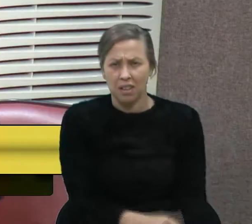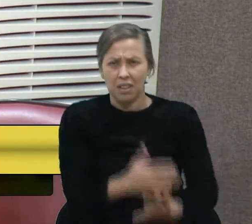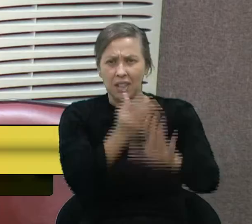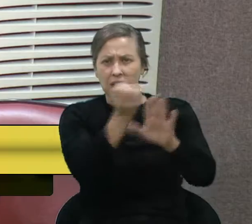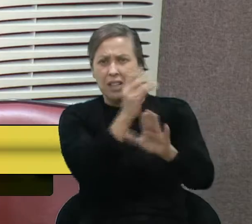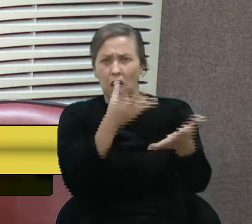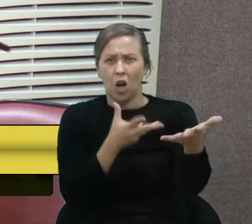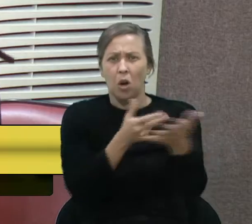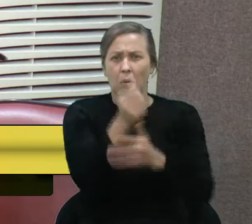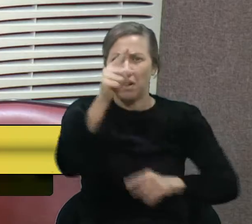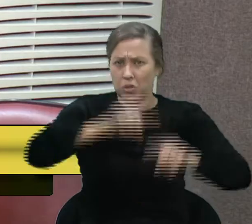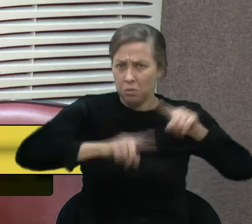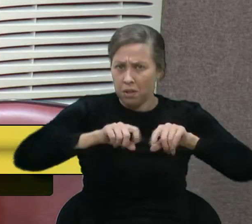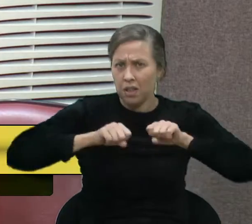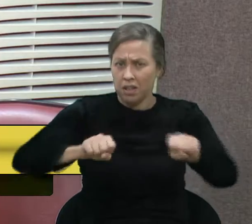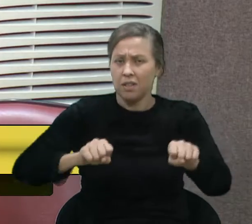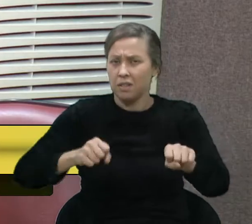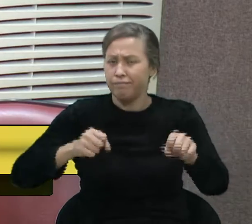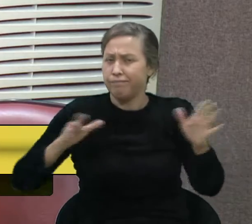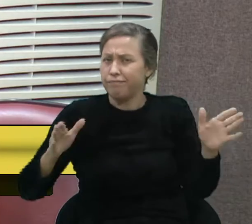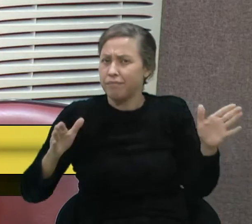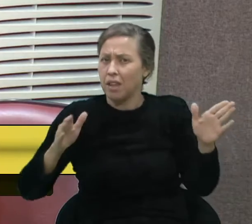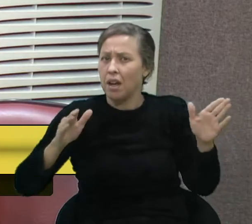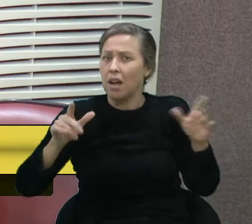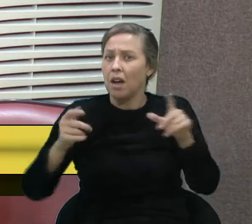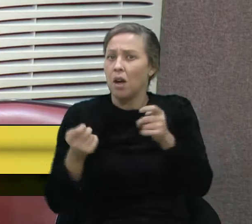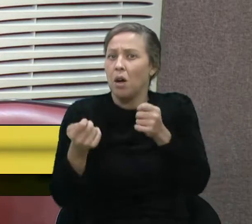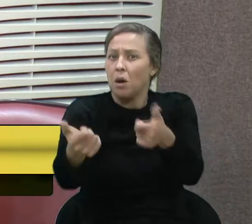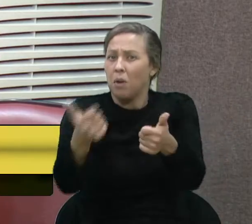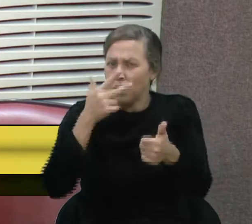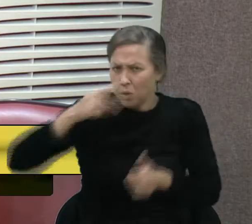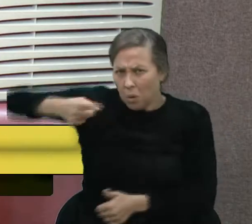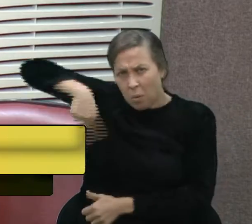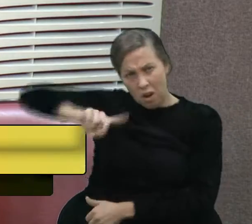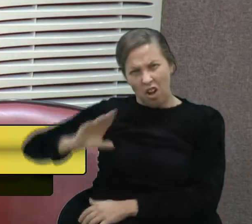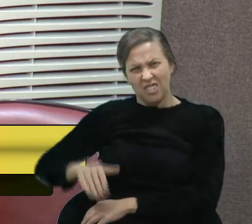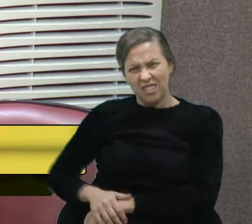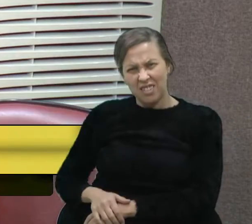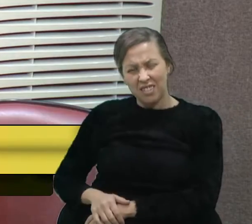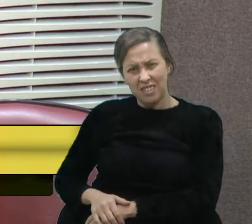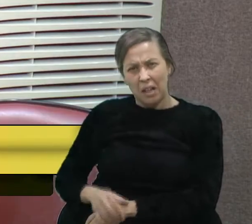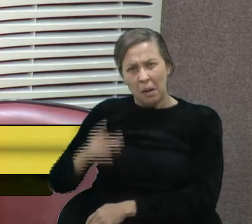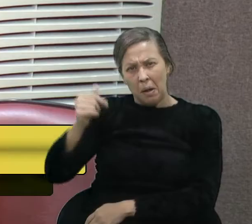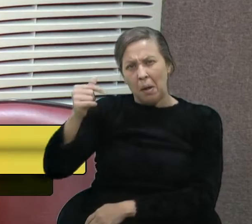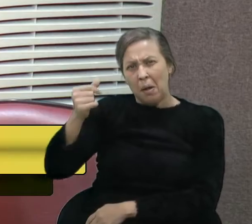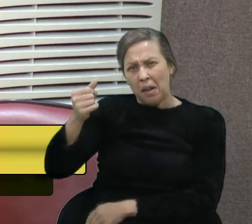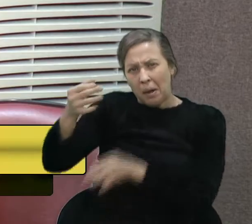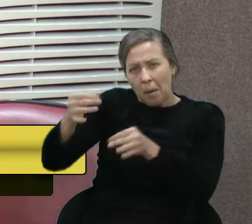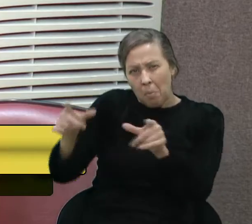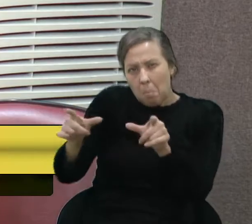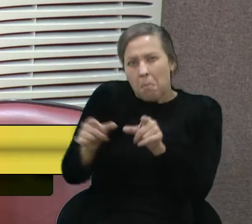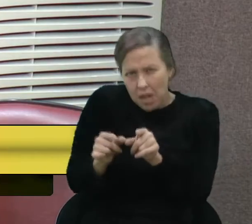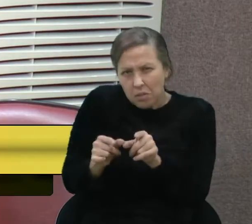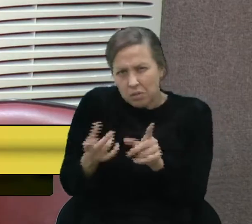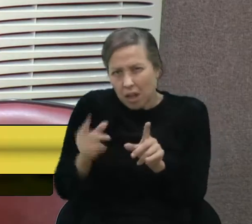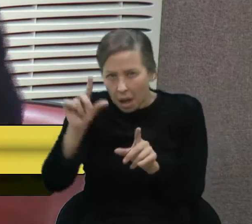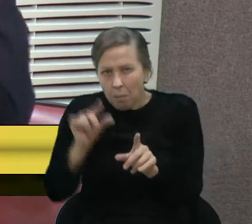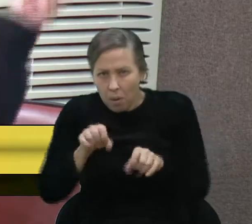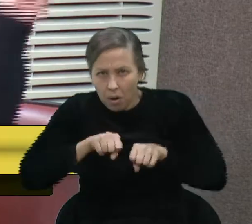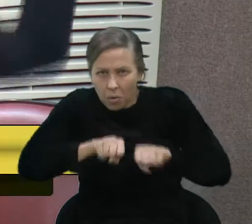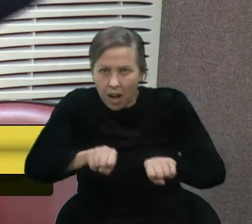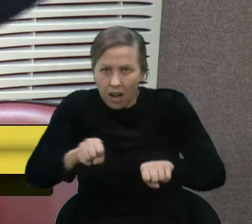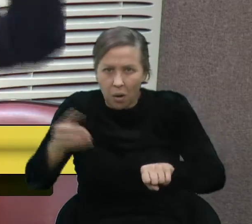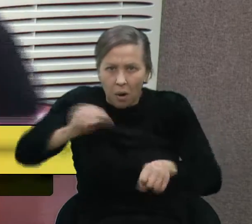compras de mercado dele teriam sido um pouco mais parecidas com as nossas, que são um pouco mais enxutas, que é pouquinha coisa no carrinho.